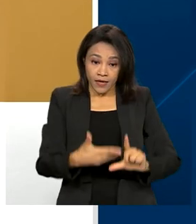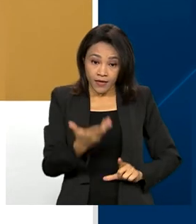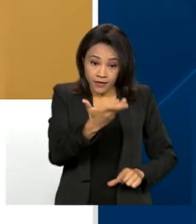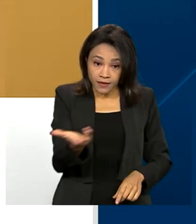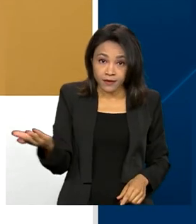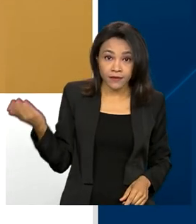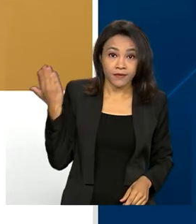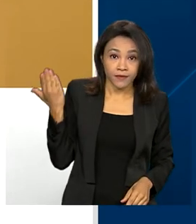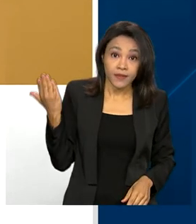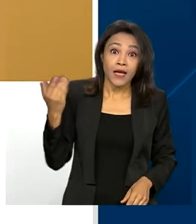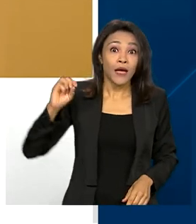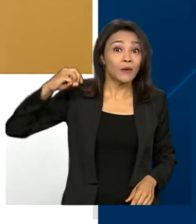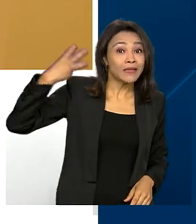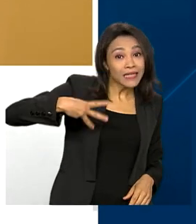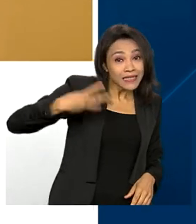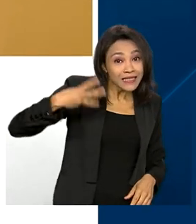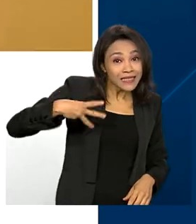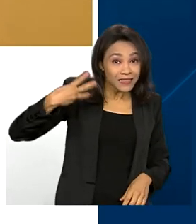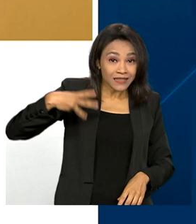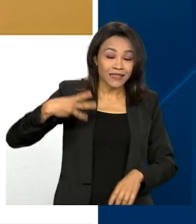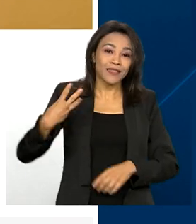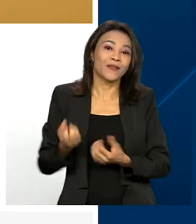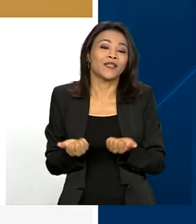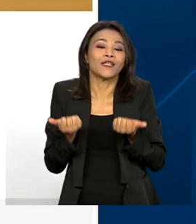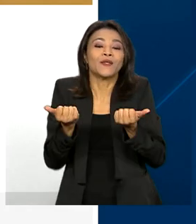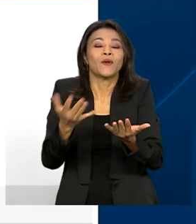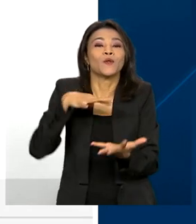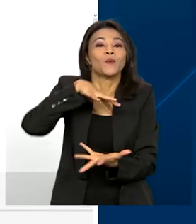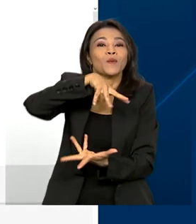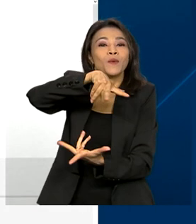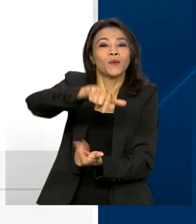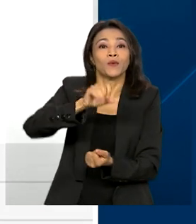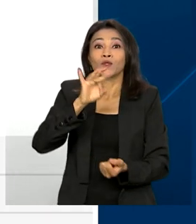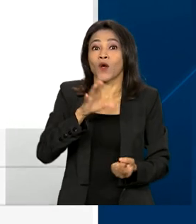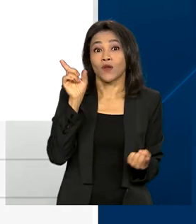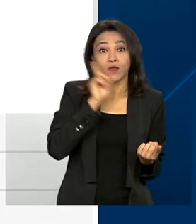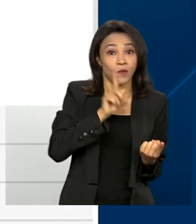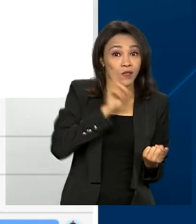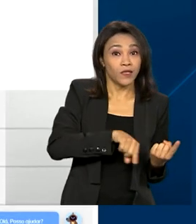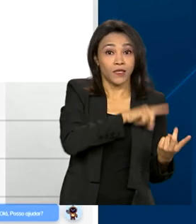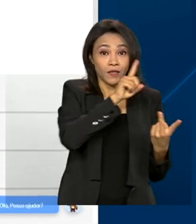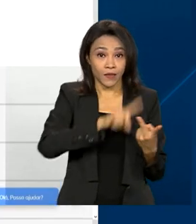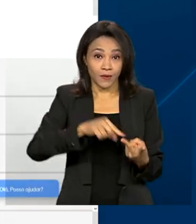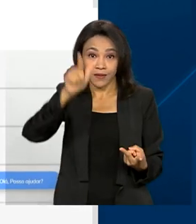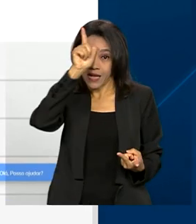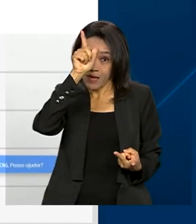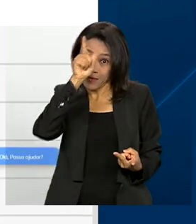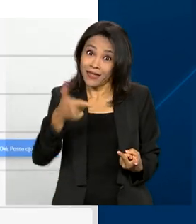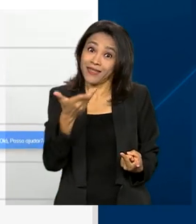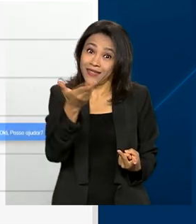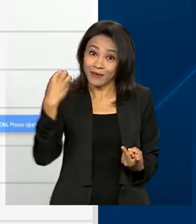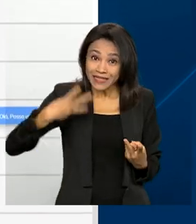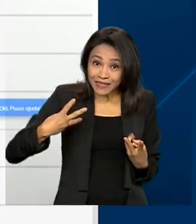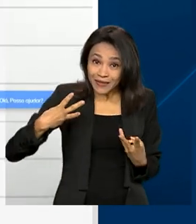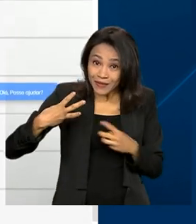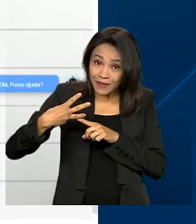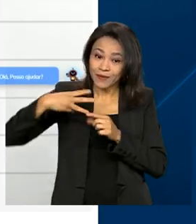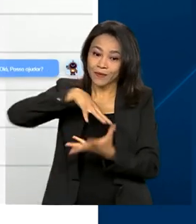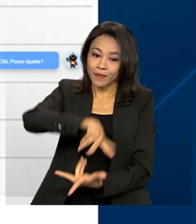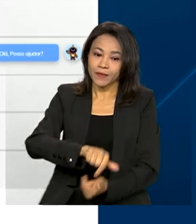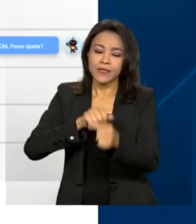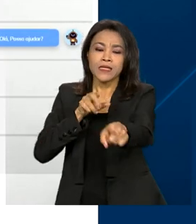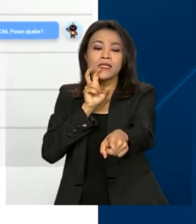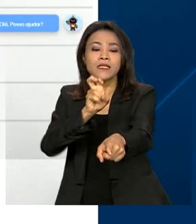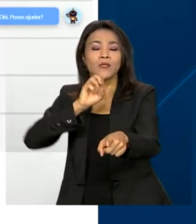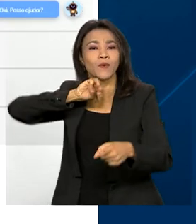maior registro de doadores de medula do mundo. Perde apenas para Estados Unidos e Alemanha. São mais de 5 milhões de